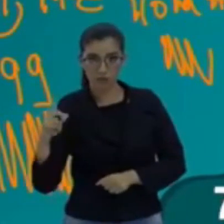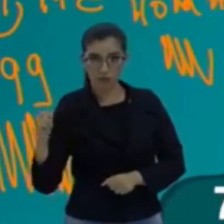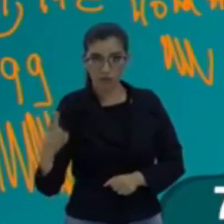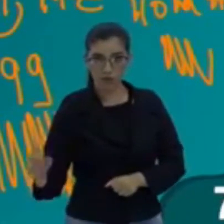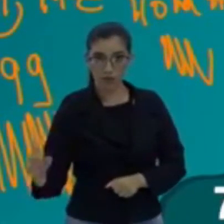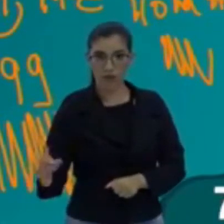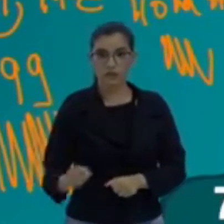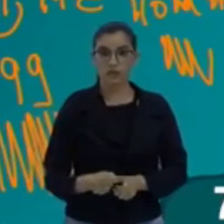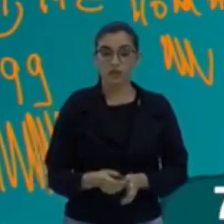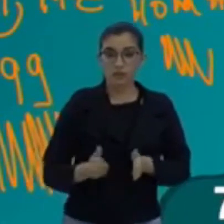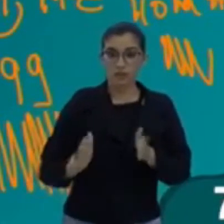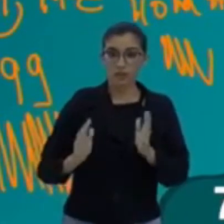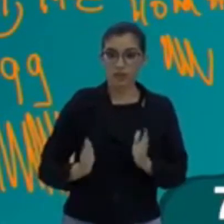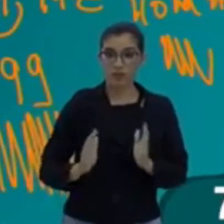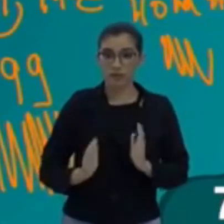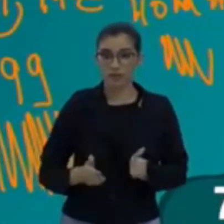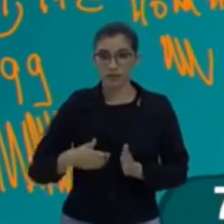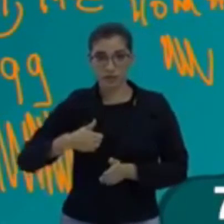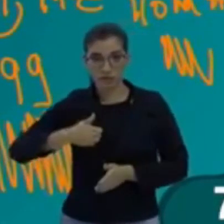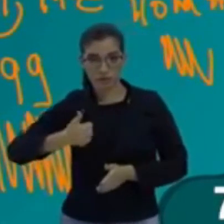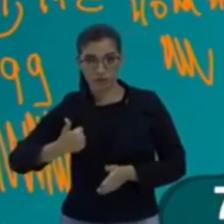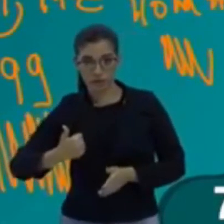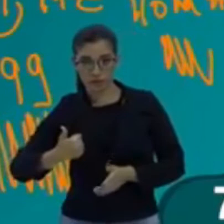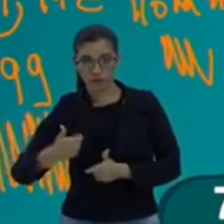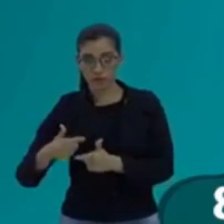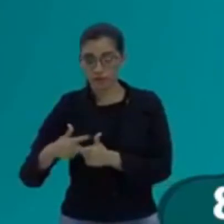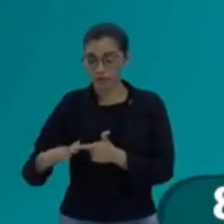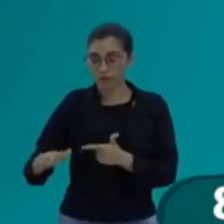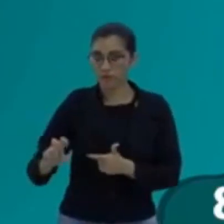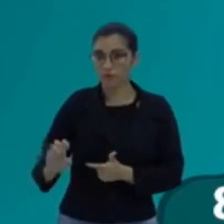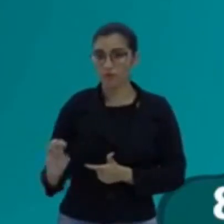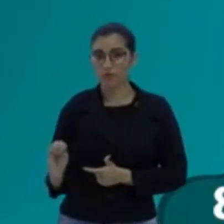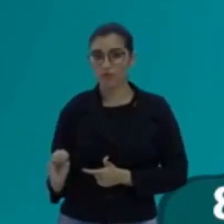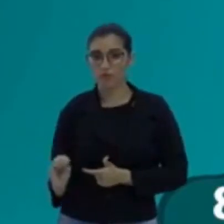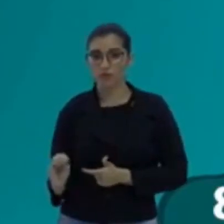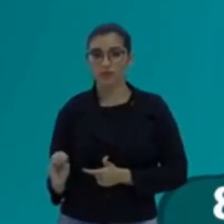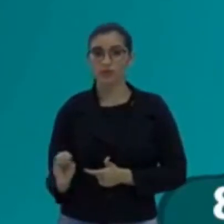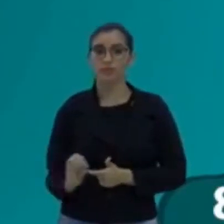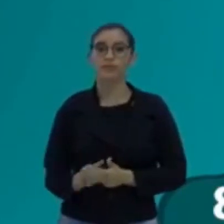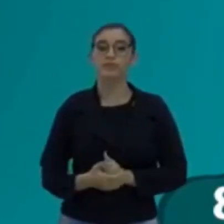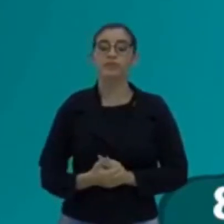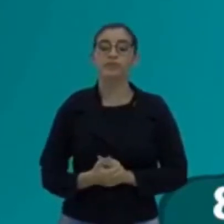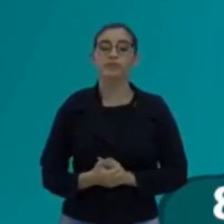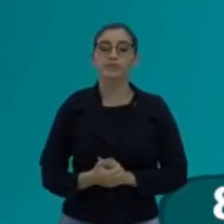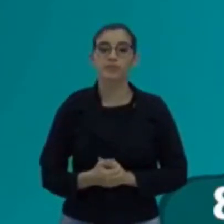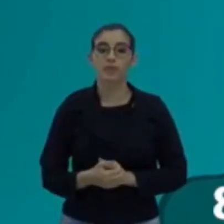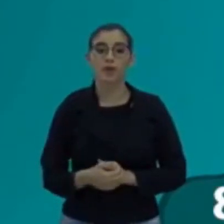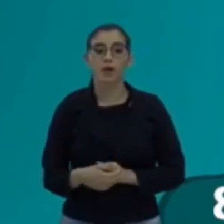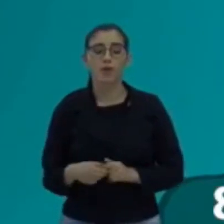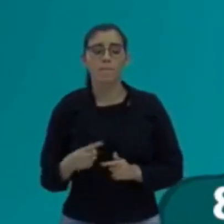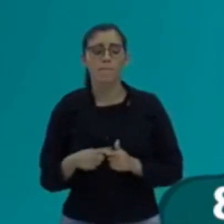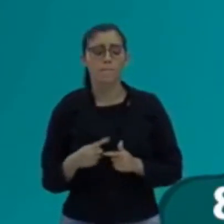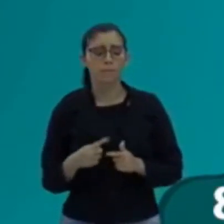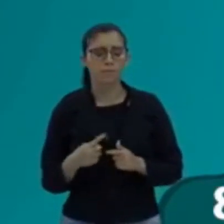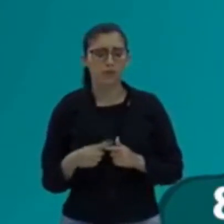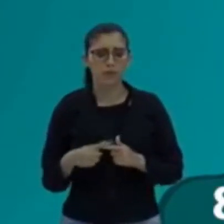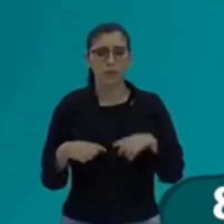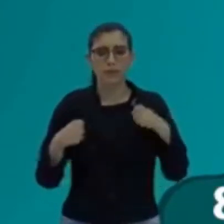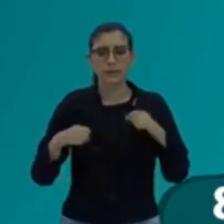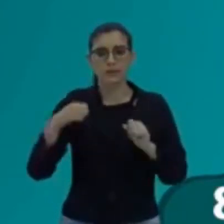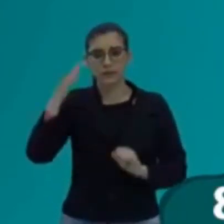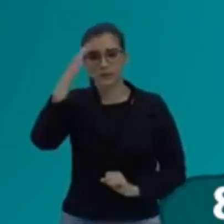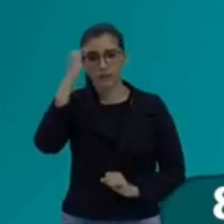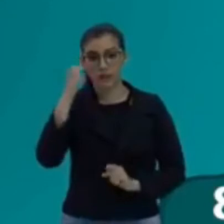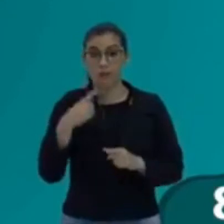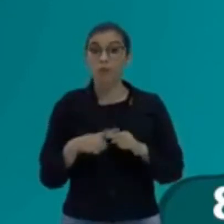Um vai ser o inverso do outro. Por que eu tenho que saber isso? Bem simples. Porque é necessário que eu calcule a velocidade